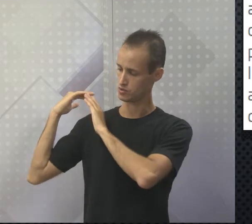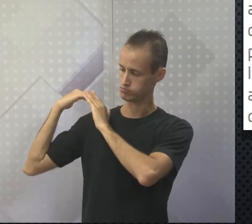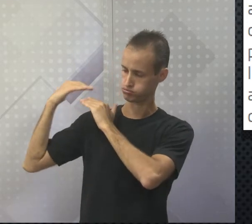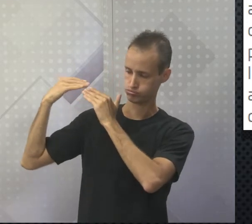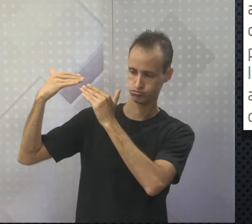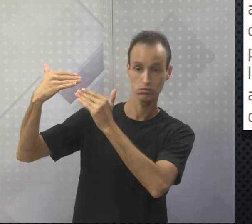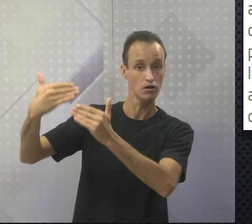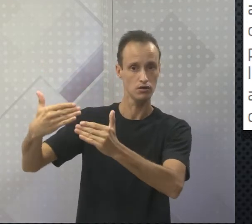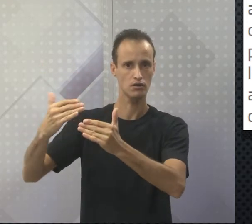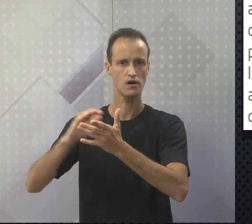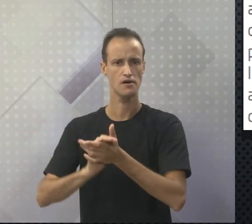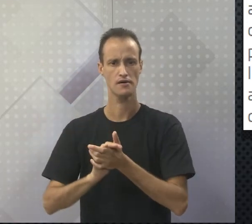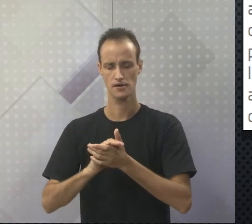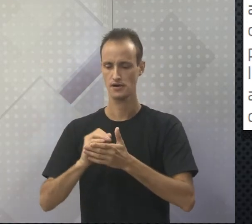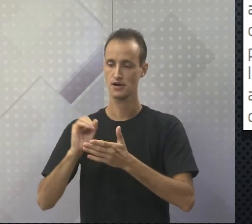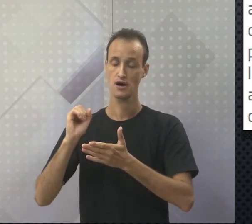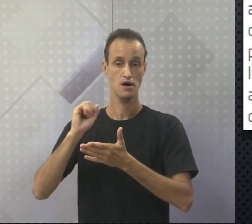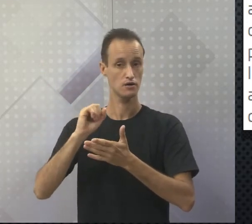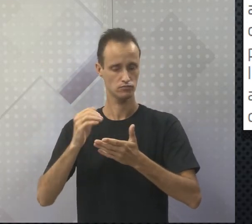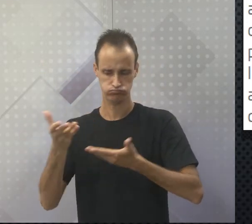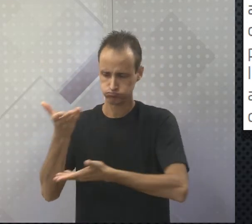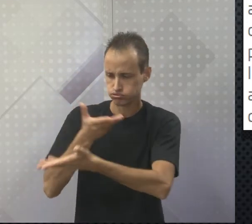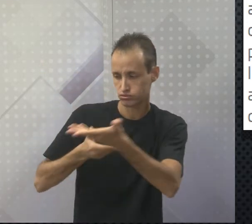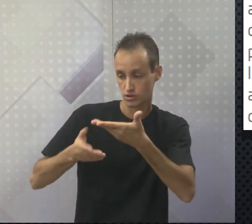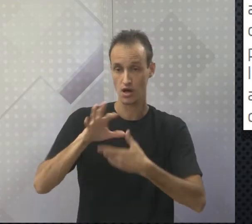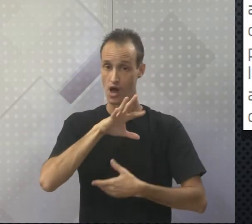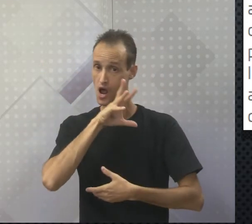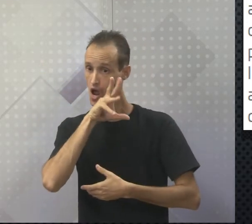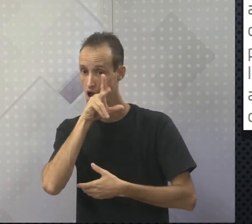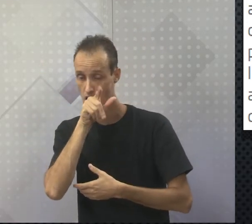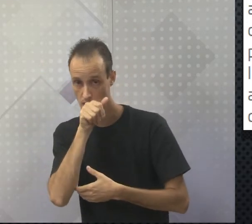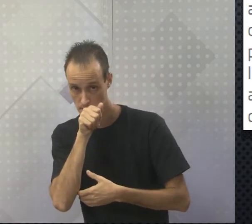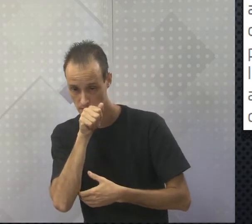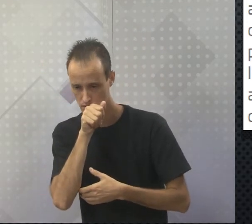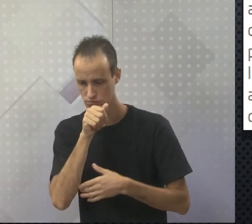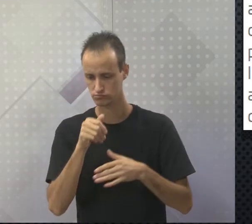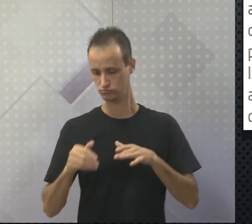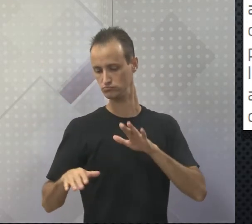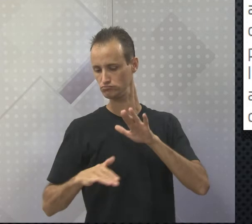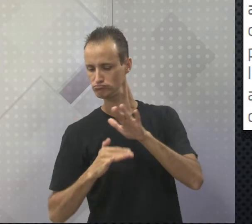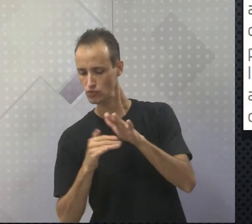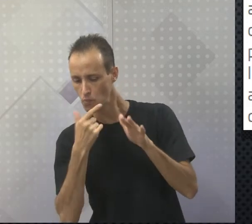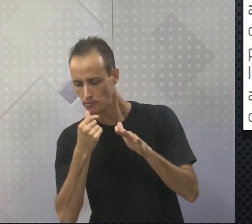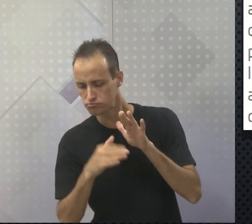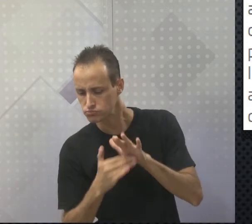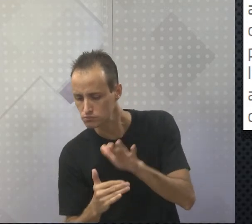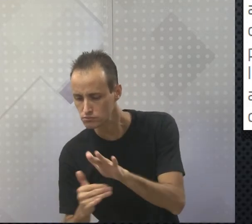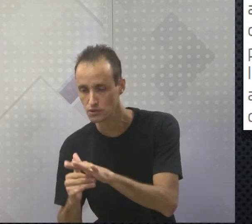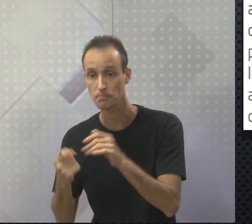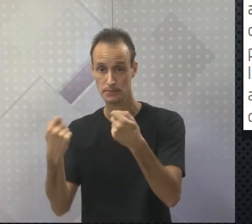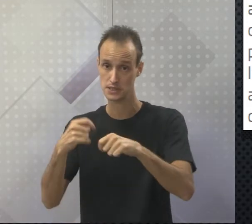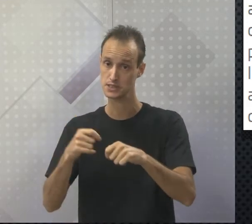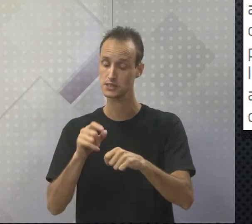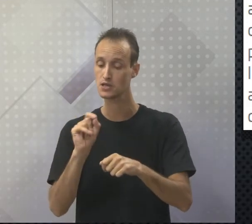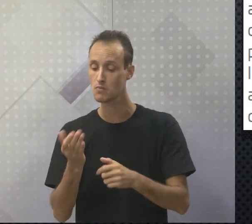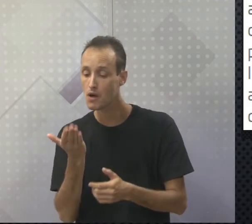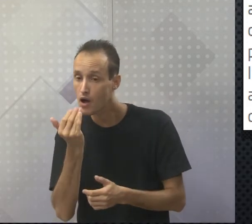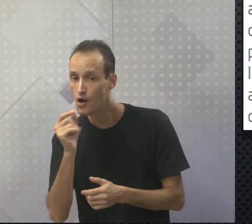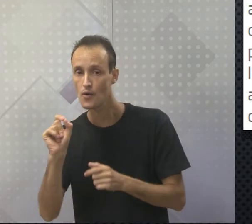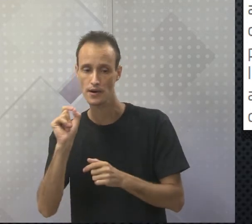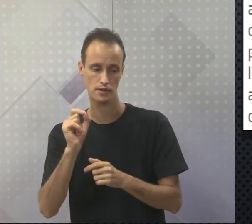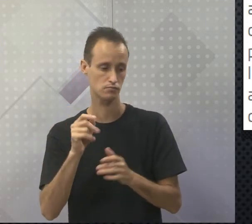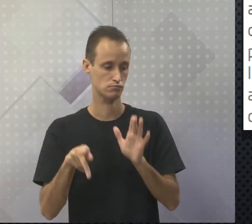atividades muitas vezes se complementam, pois os animais criados pelos seres humanos precisam de alimentos provenientes da agricultura.